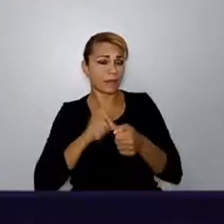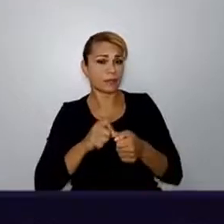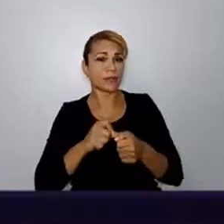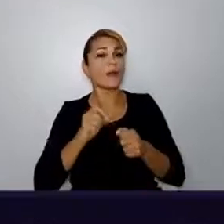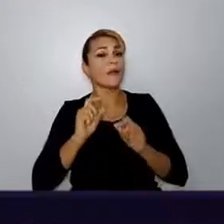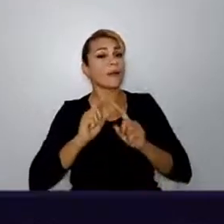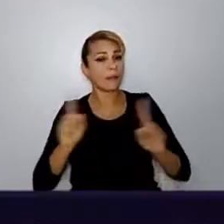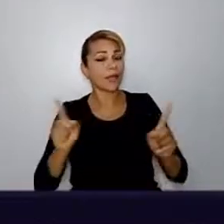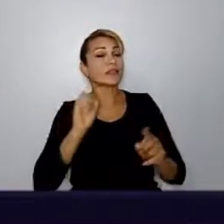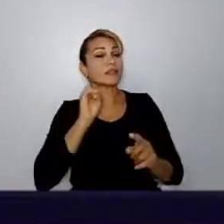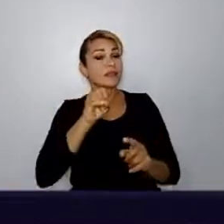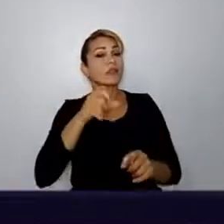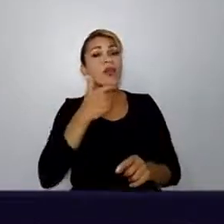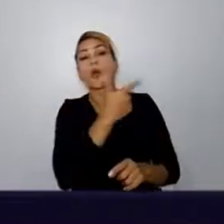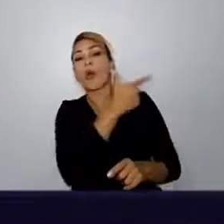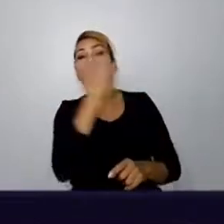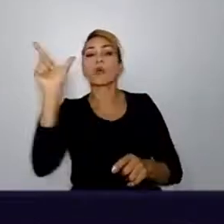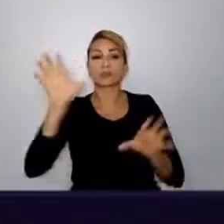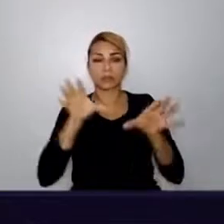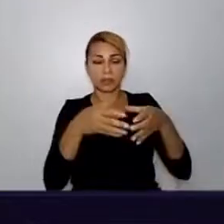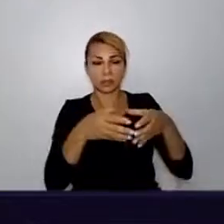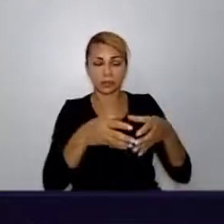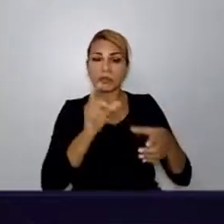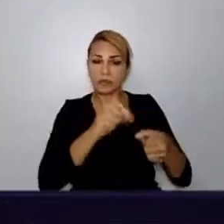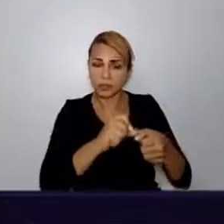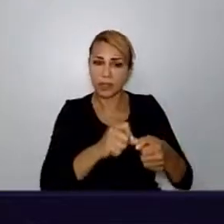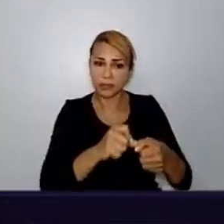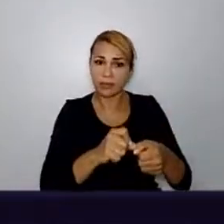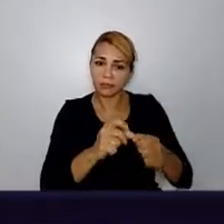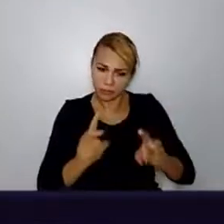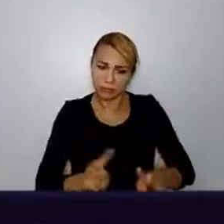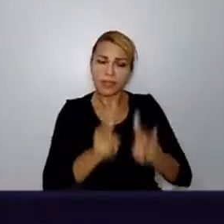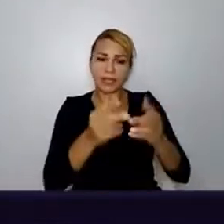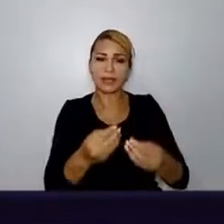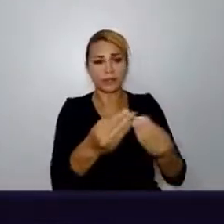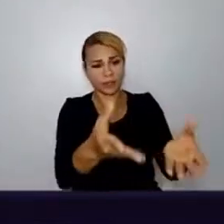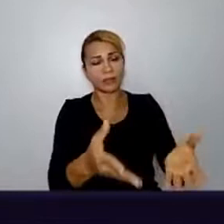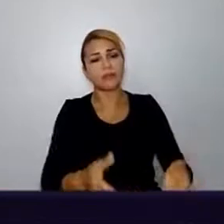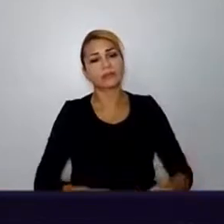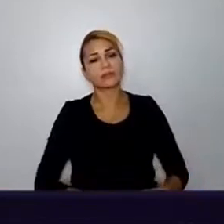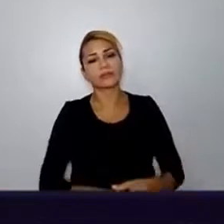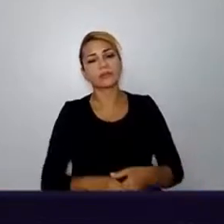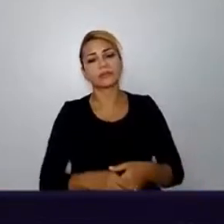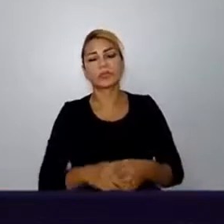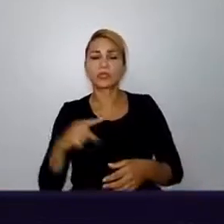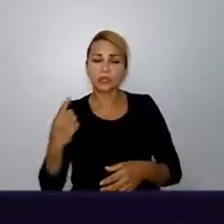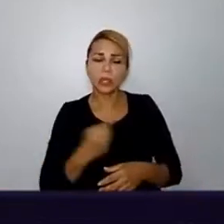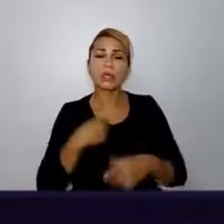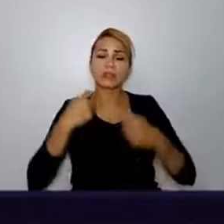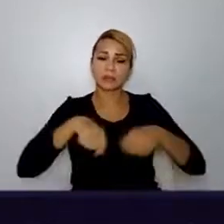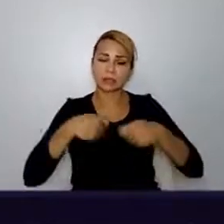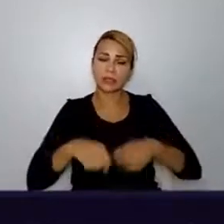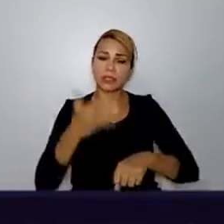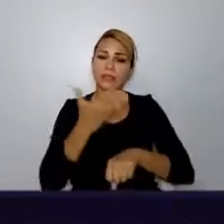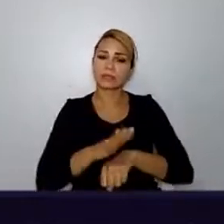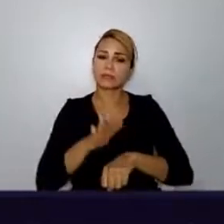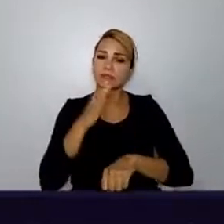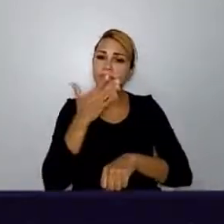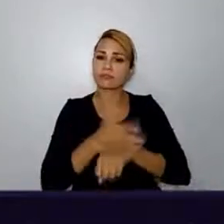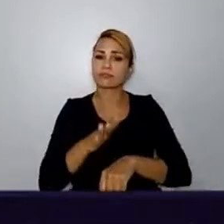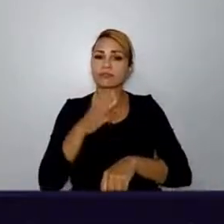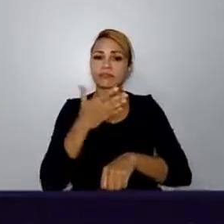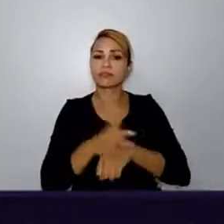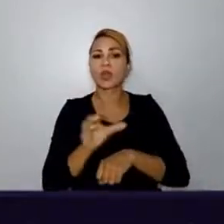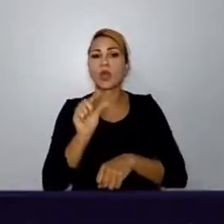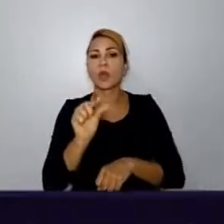merecem. É, acho que quando a gente tenta ter, exercitar isso, de ter um pouco de humildade, o que é bem,